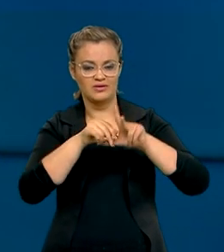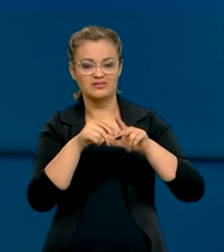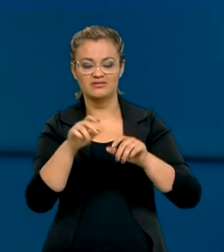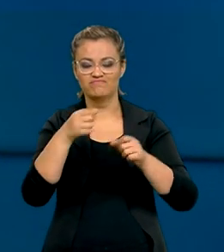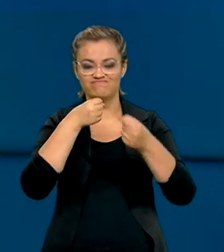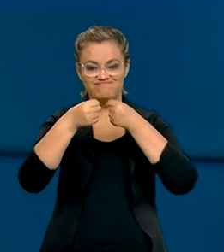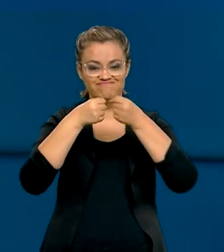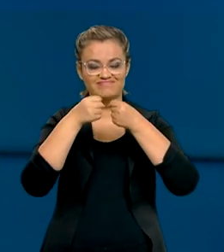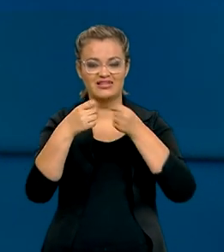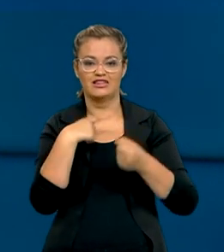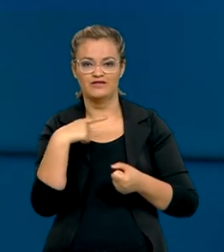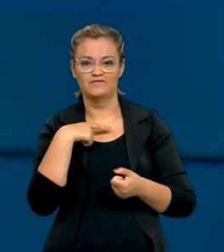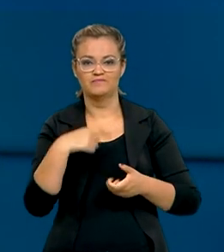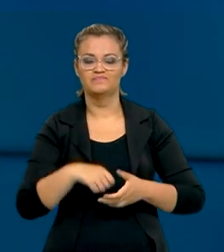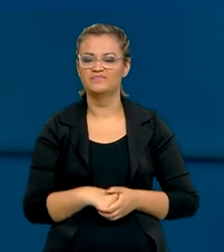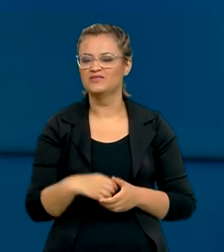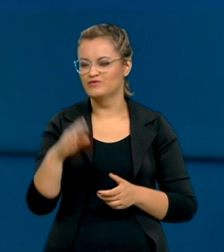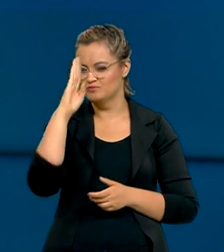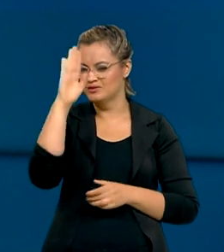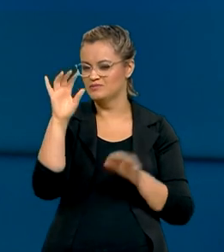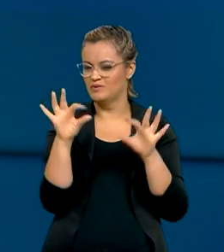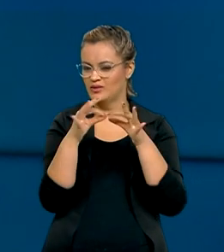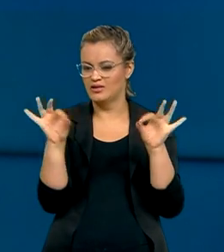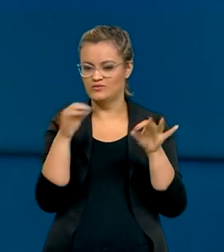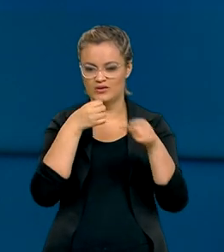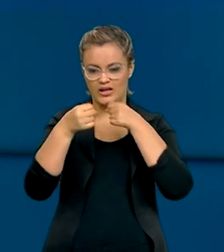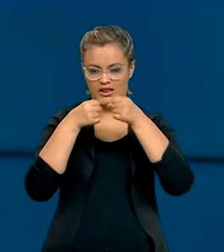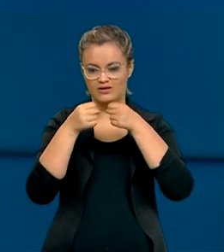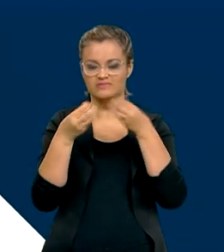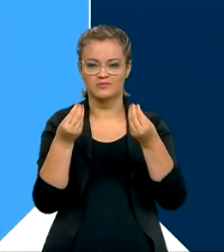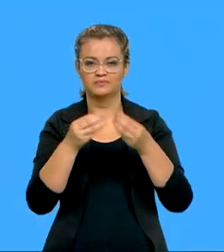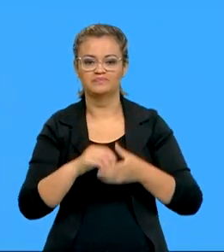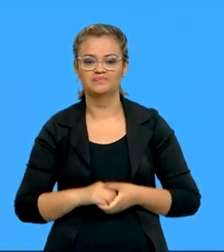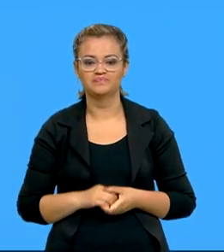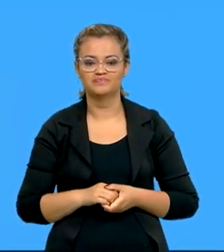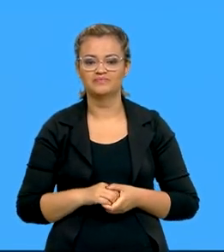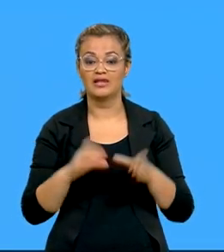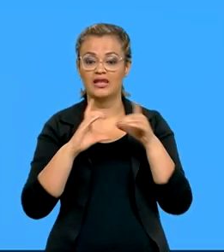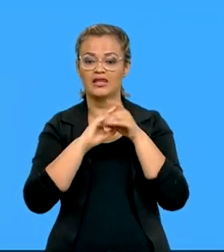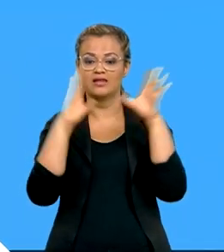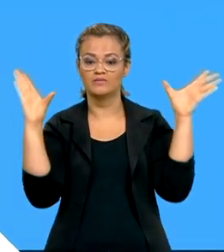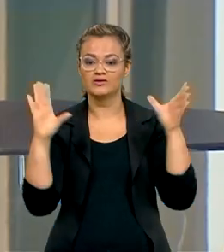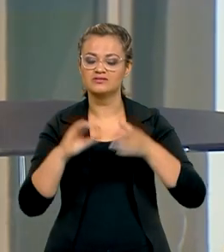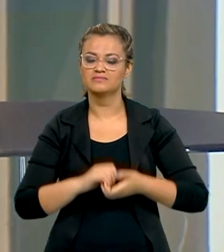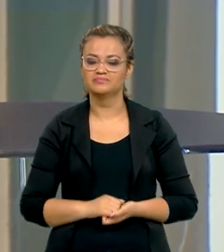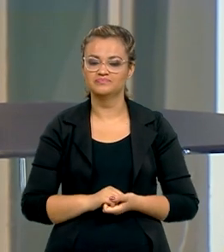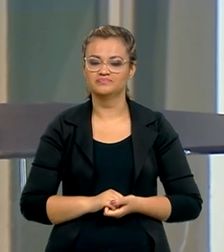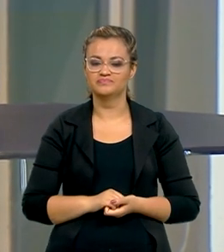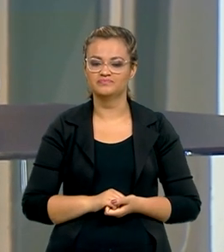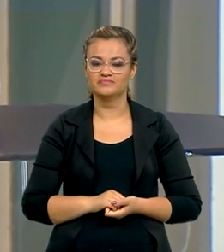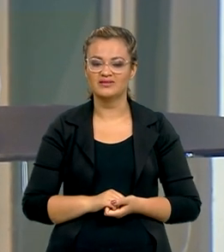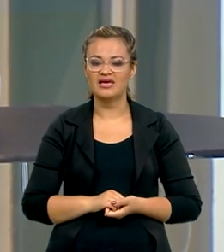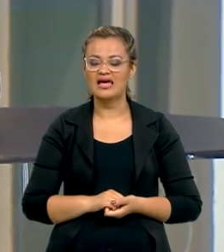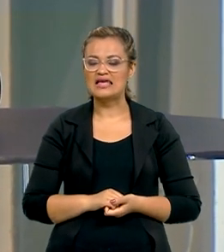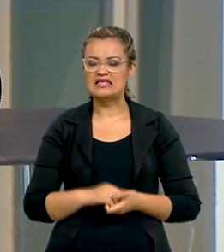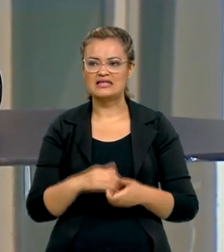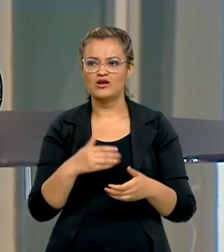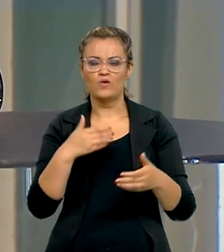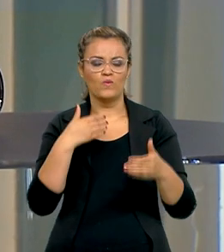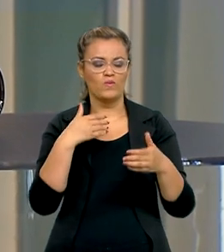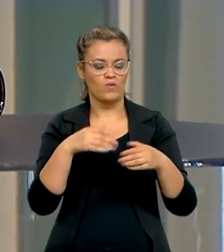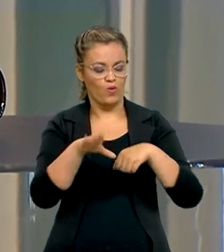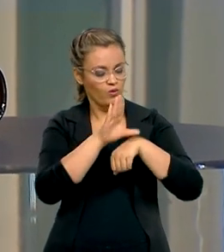noite de ontem. Veja agora os principais trechos da entrevista. Democracia. Qualquer agressão à